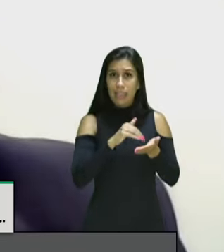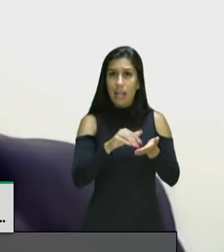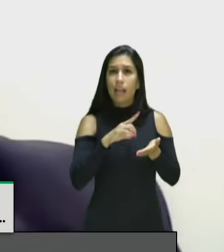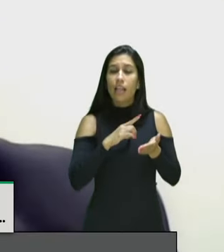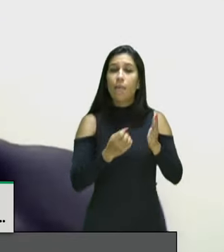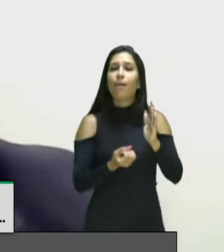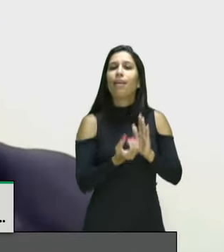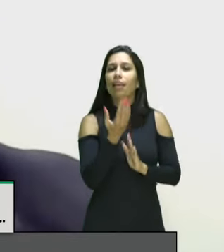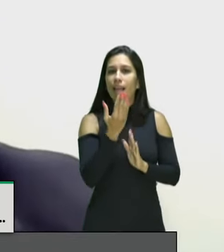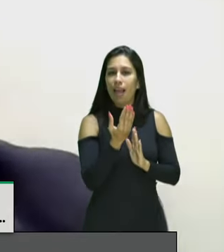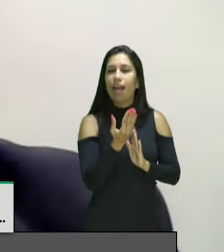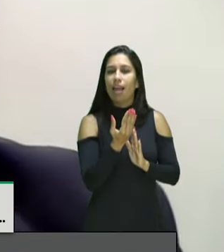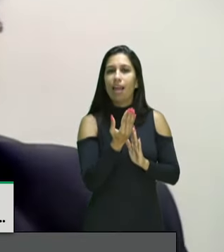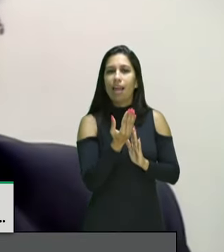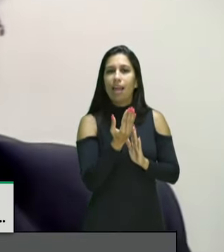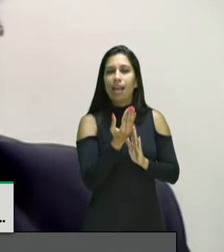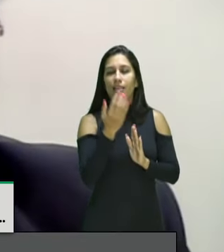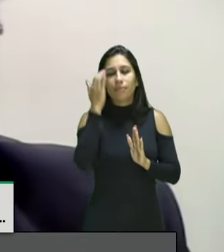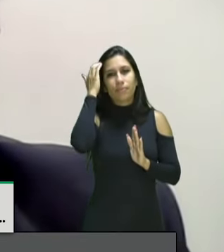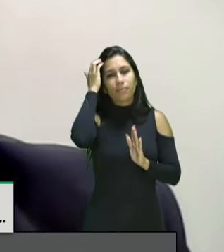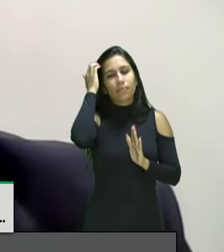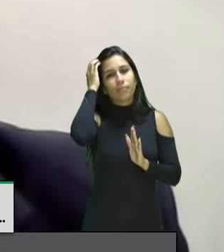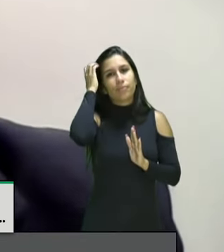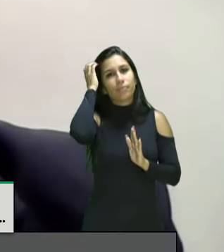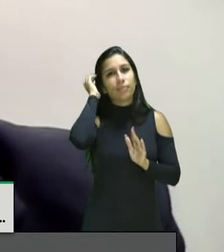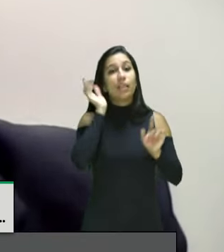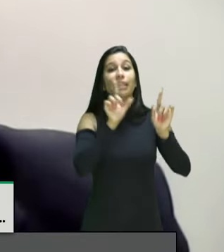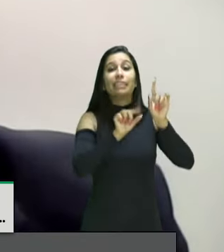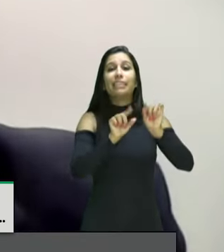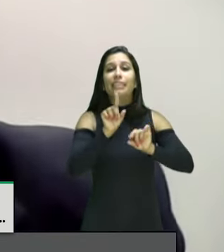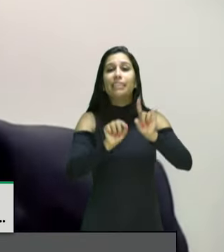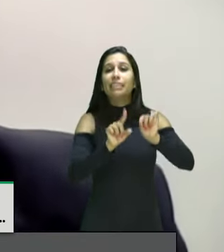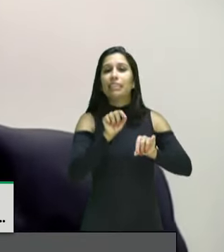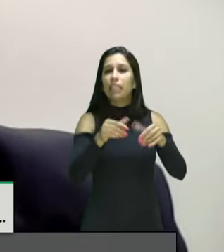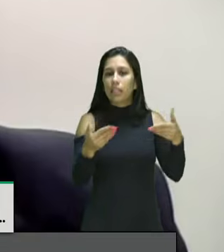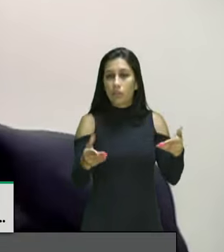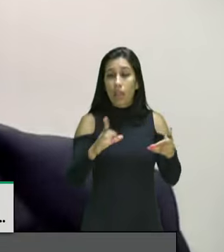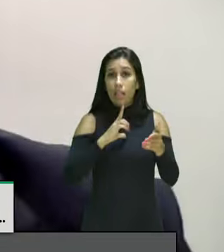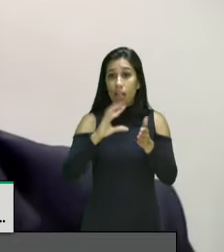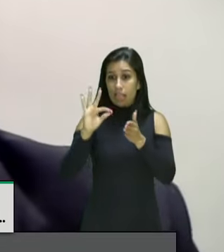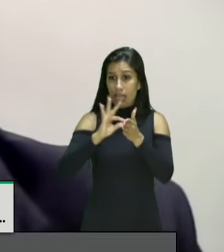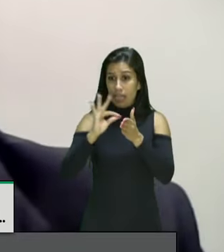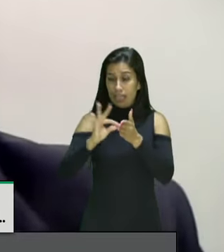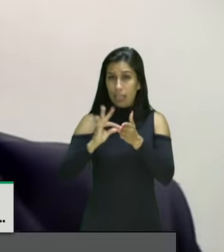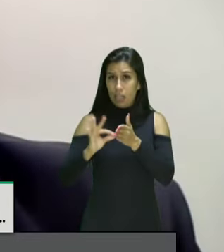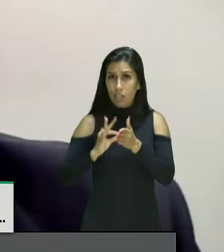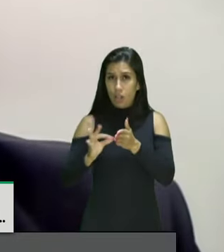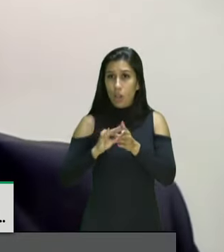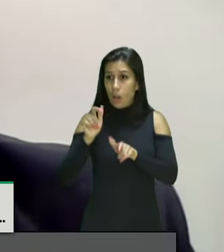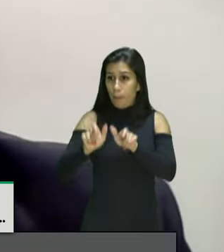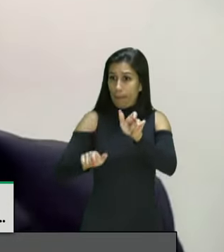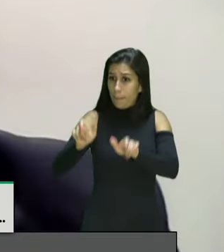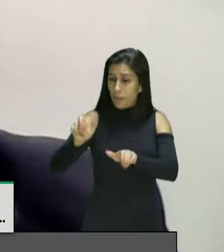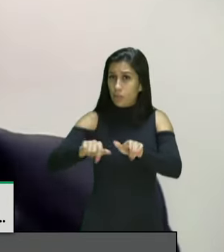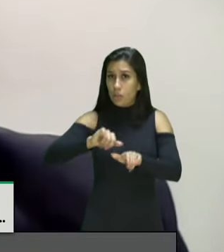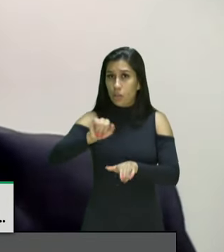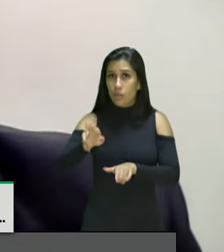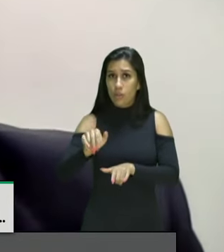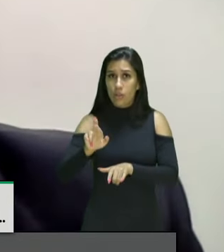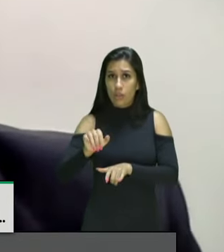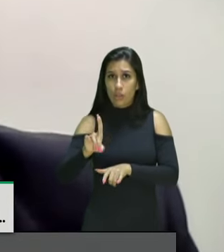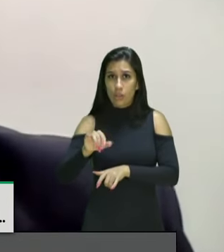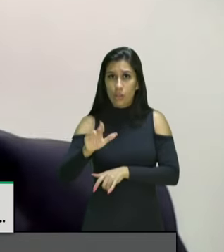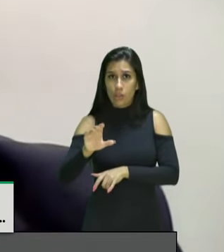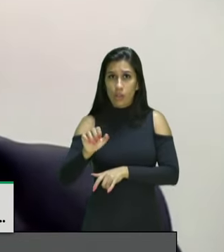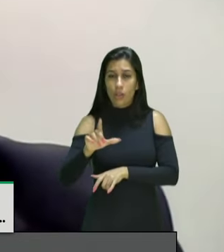01, que tem como objetivo a seleção de instituições sub-executoras, pessoas jurídicas, por meio de um processo